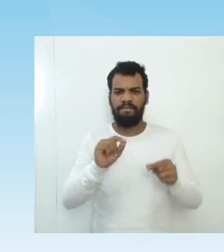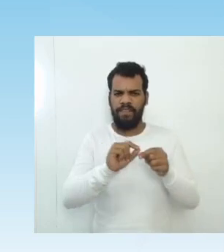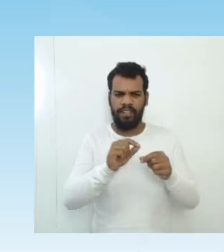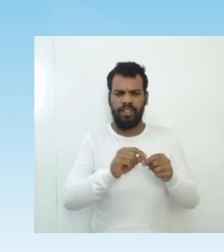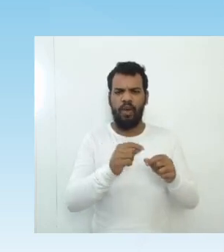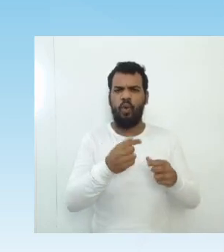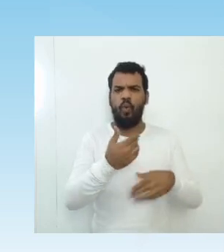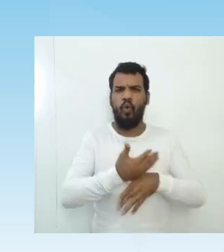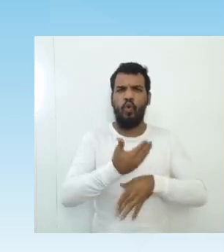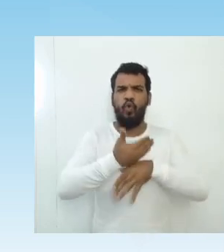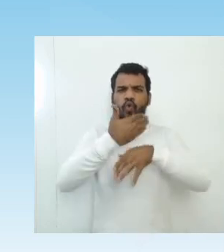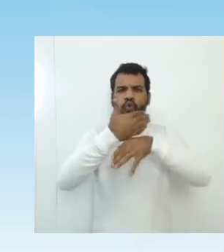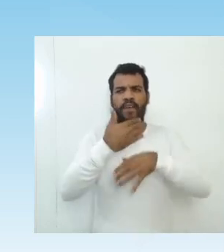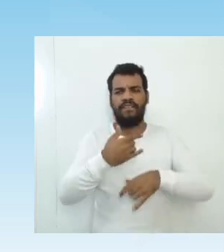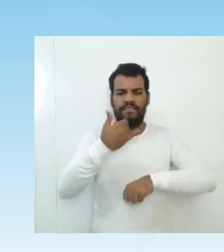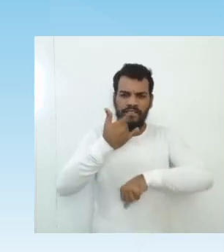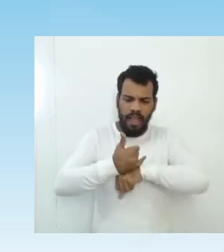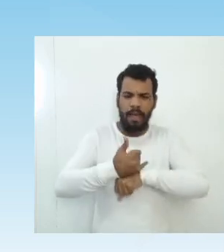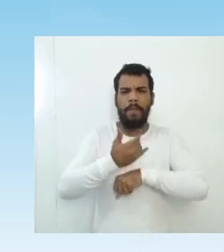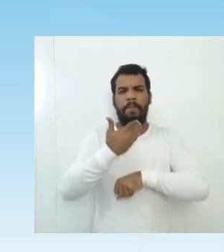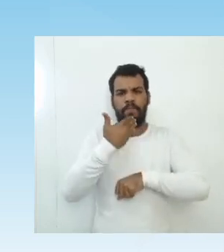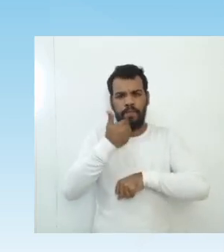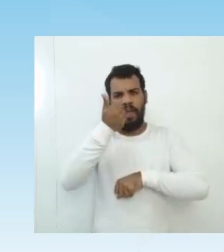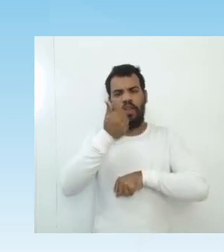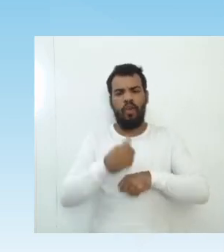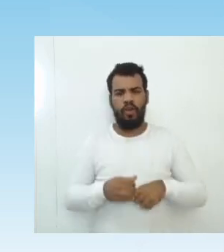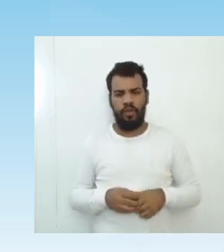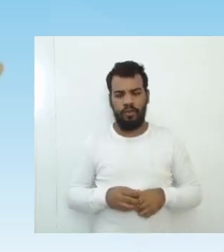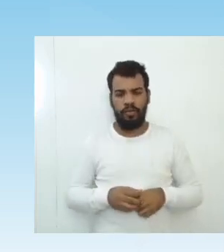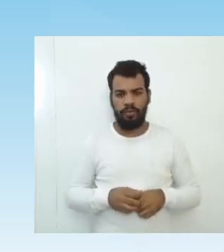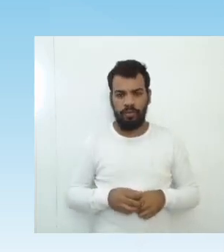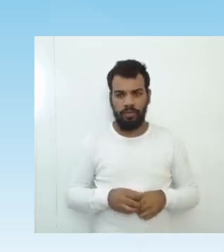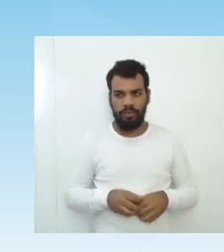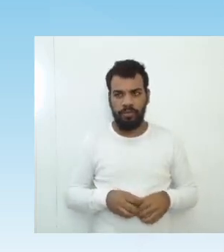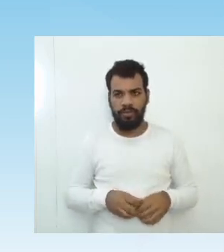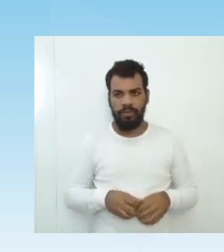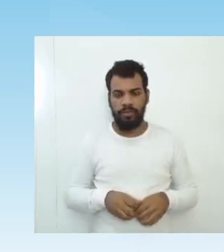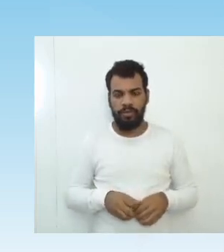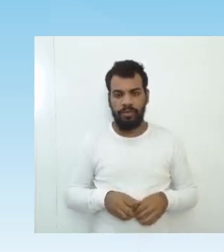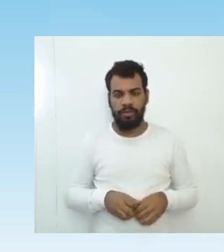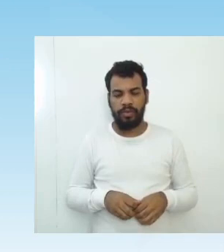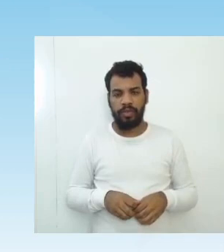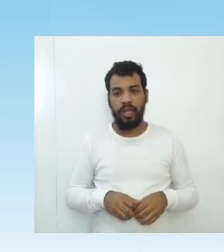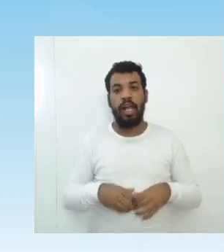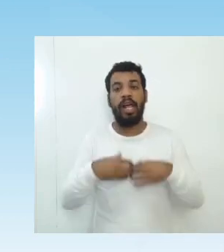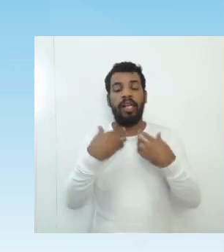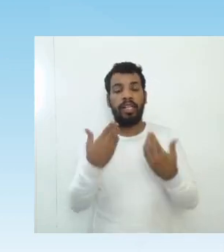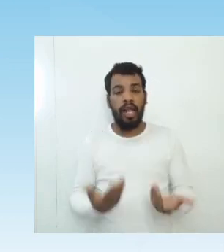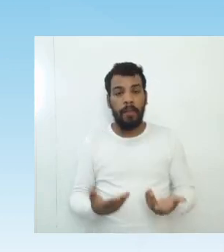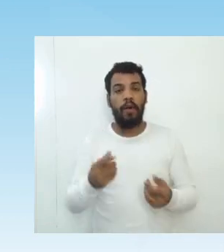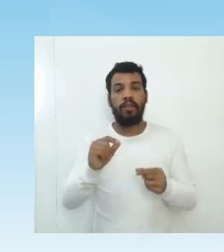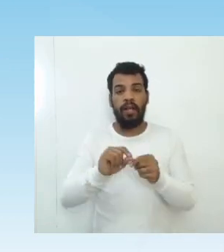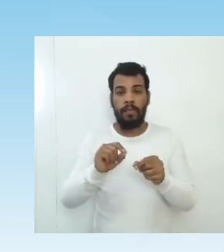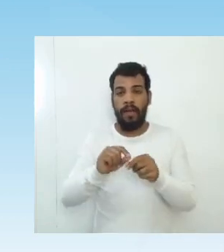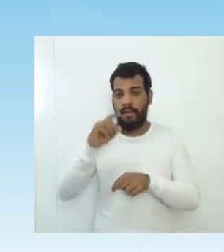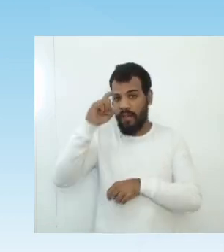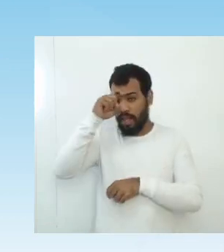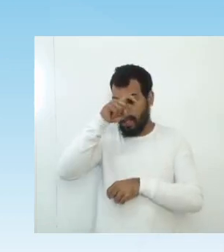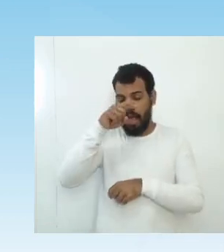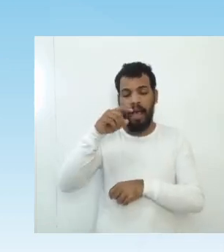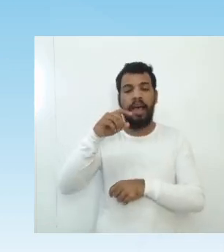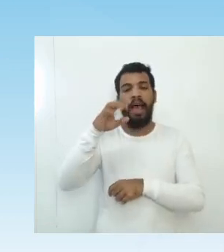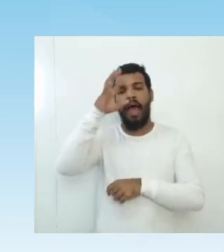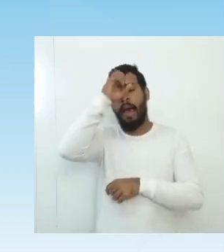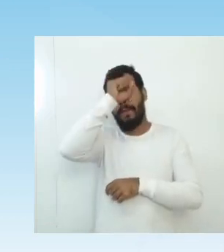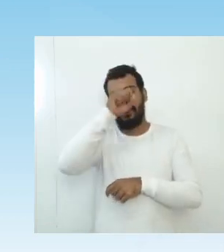mais eficientes para preparar a terra, isso para o plantio, até o desenvolvimento de armas